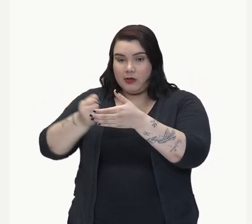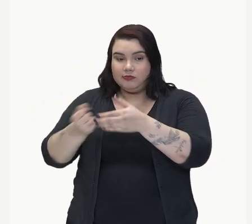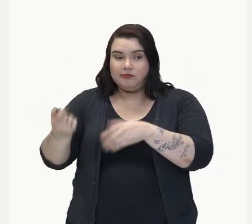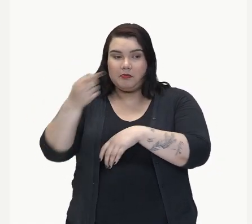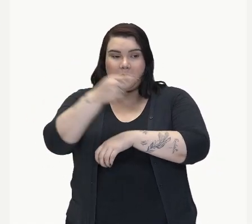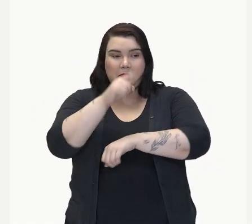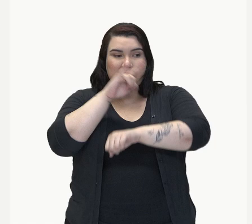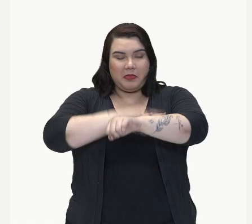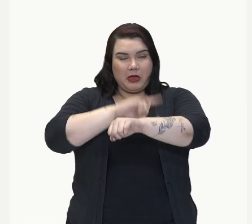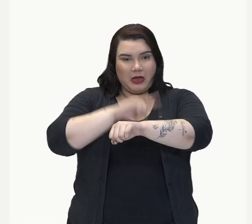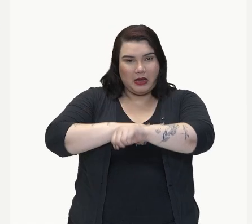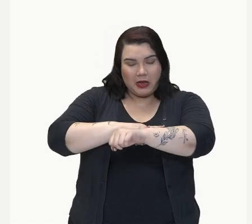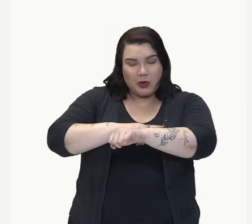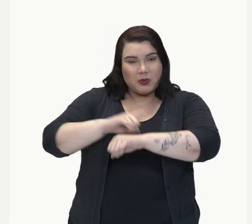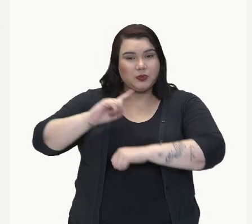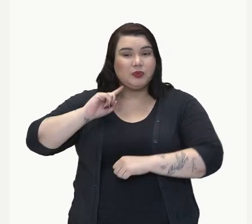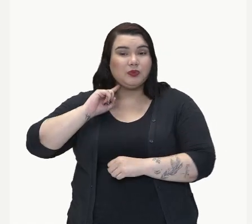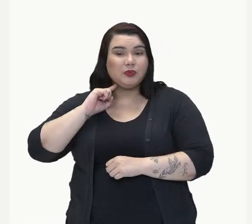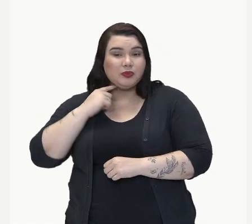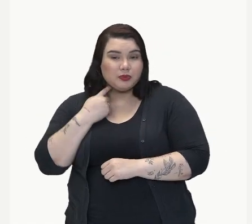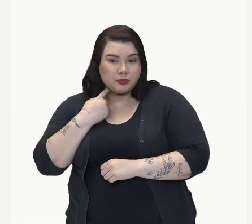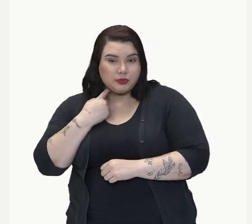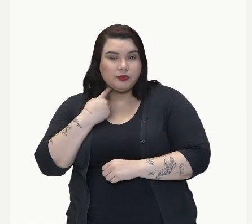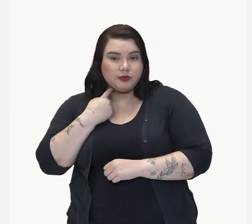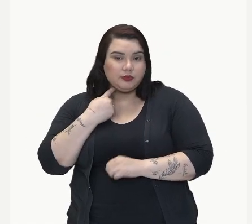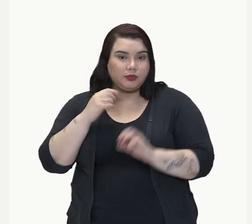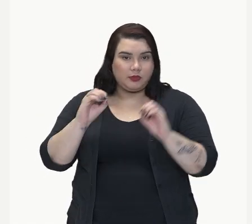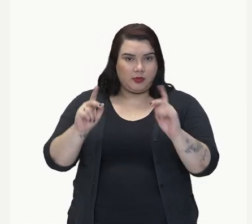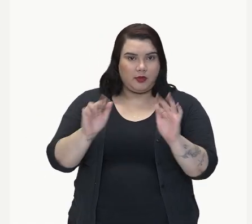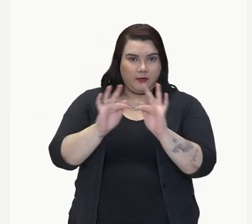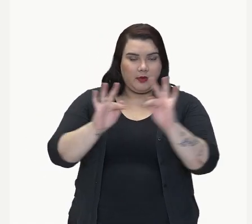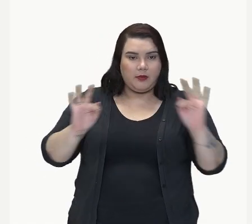o sujeito? cozinha e os banheiros.